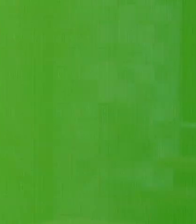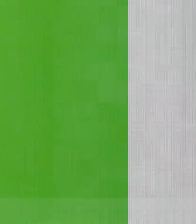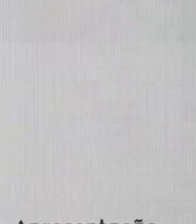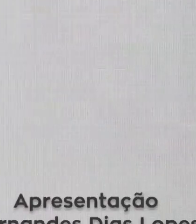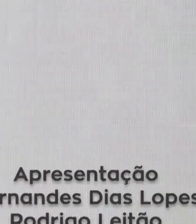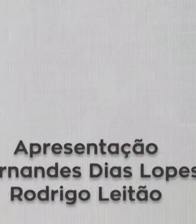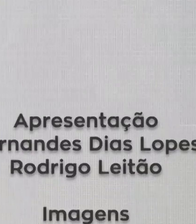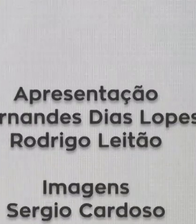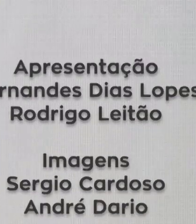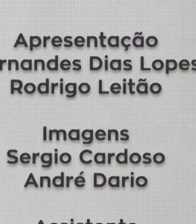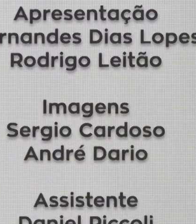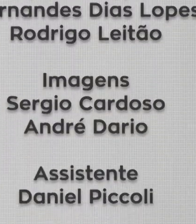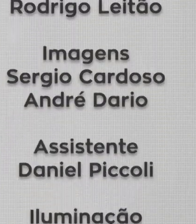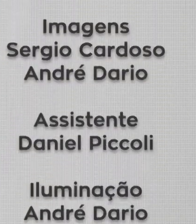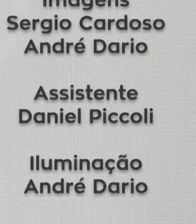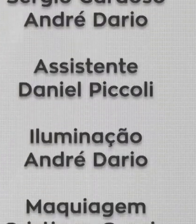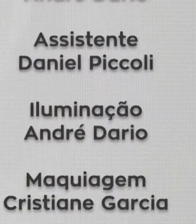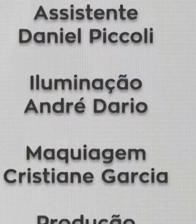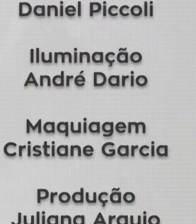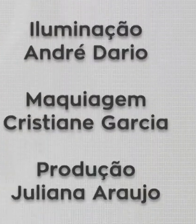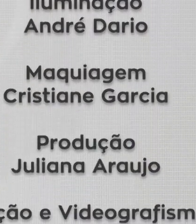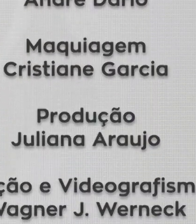Tchau.